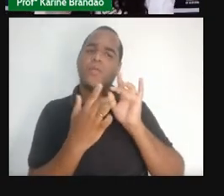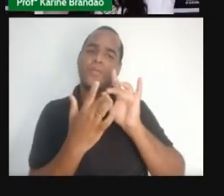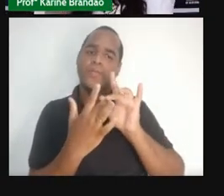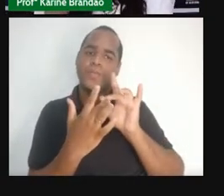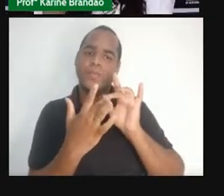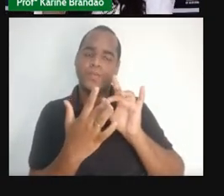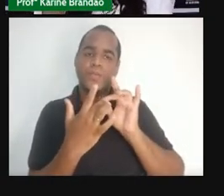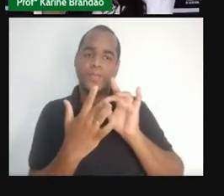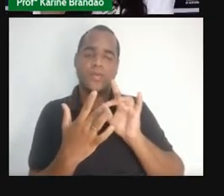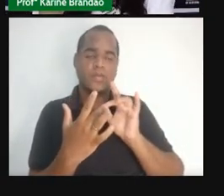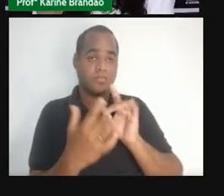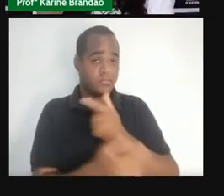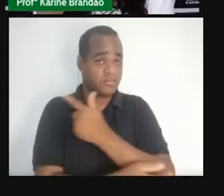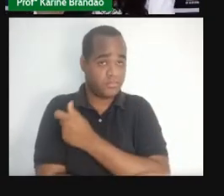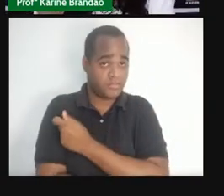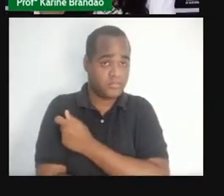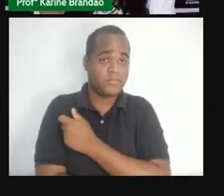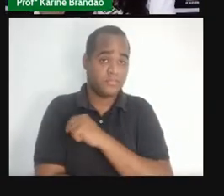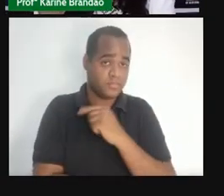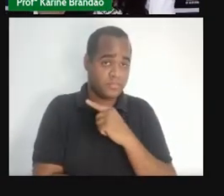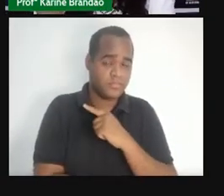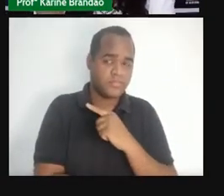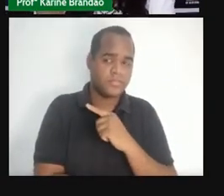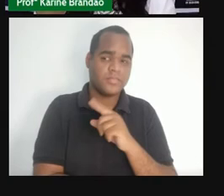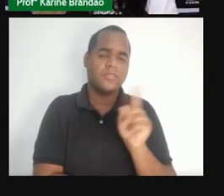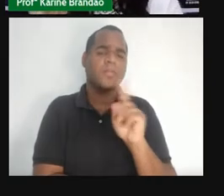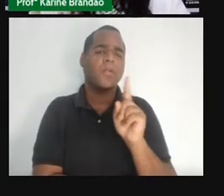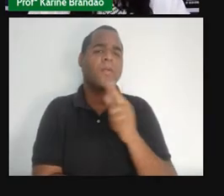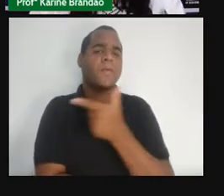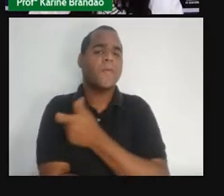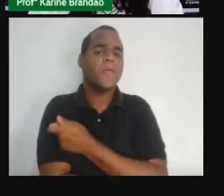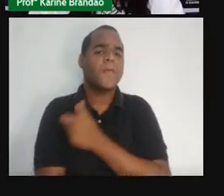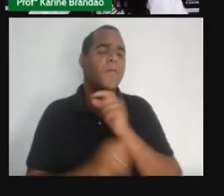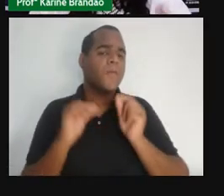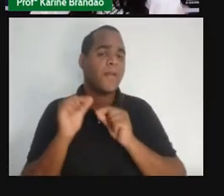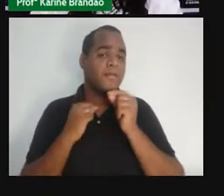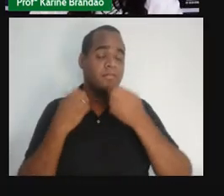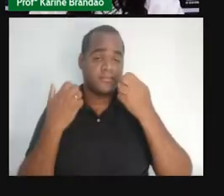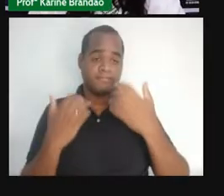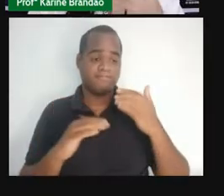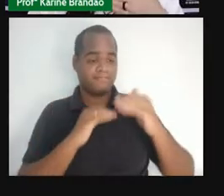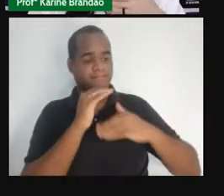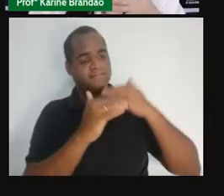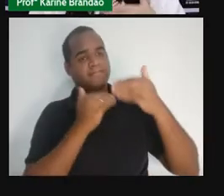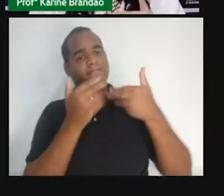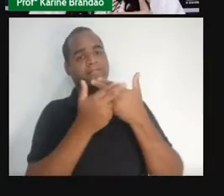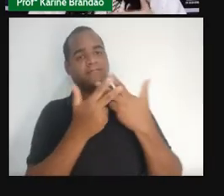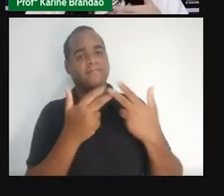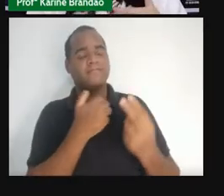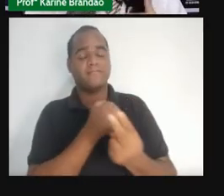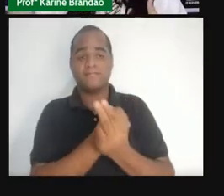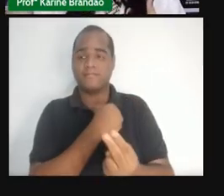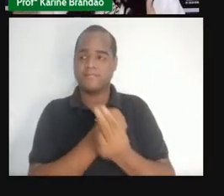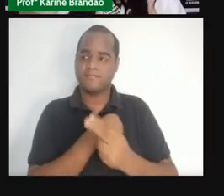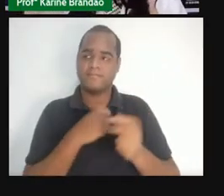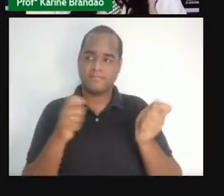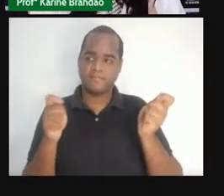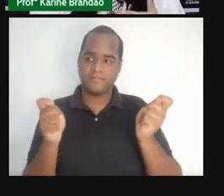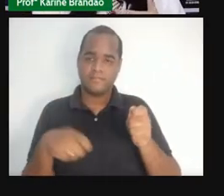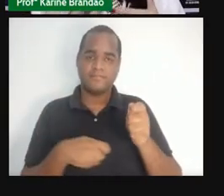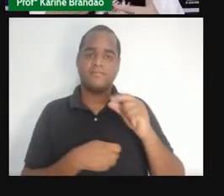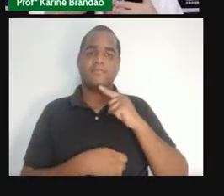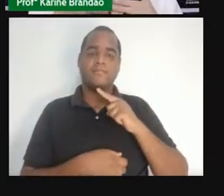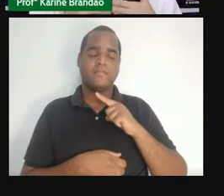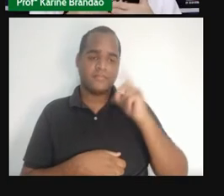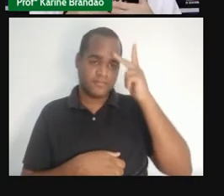a vacinação? Não, né? O que a vacinação faz? Ela vai fazer um processo de prevenir. Se a